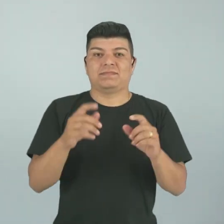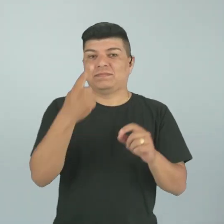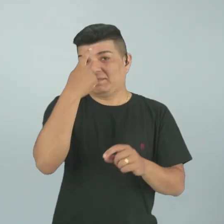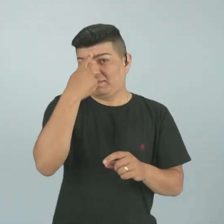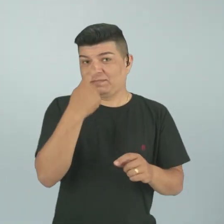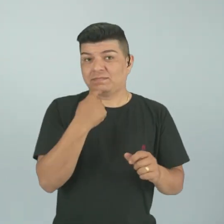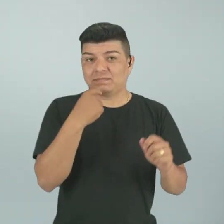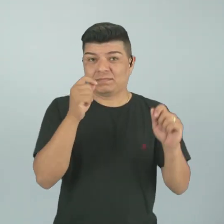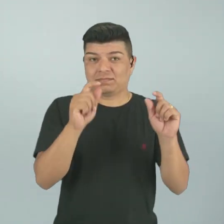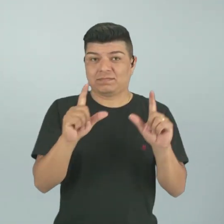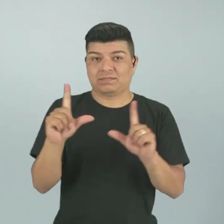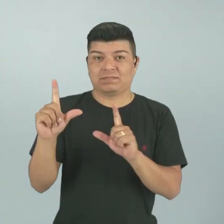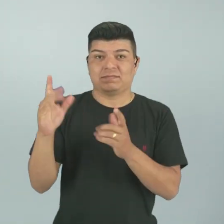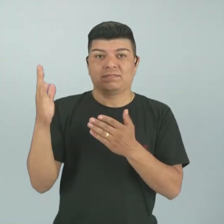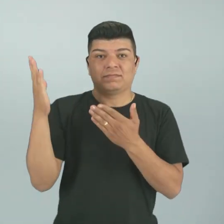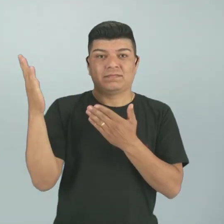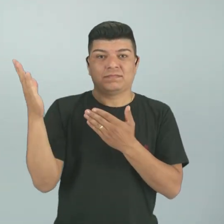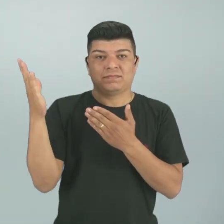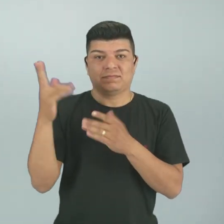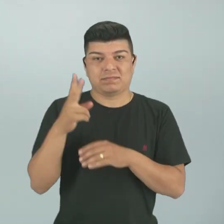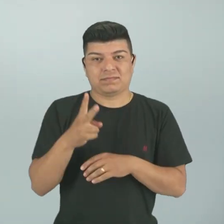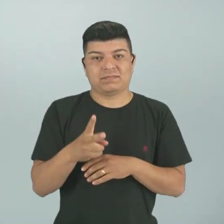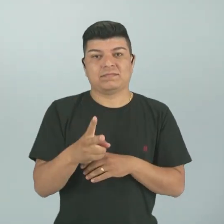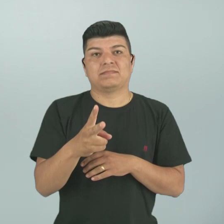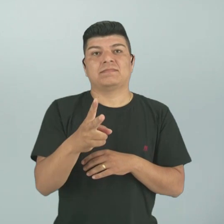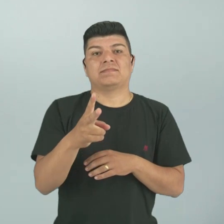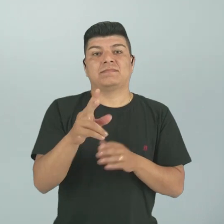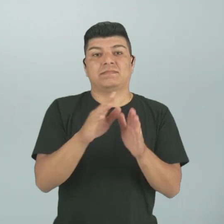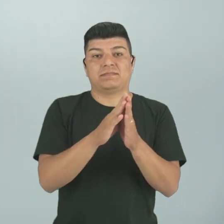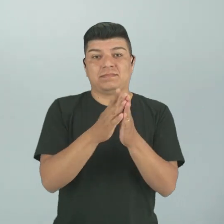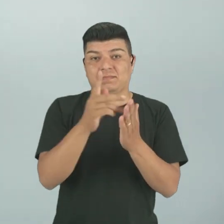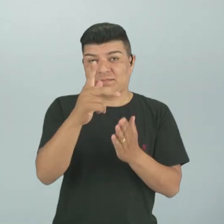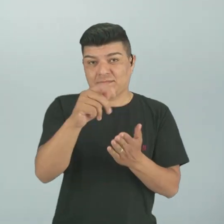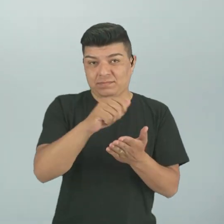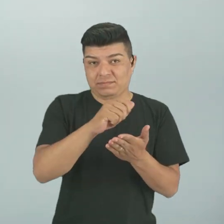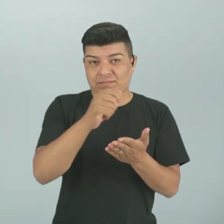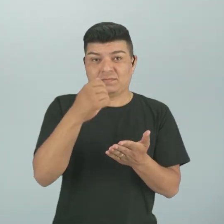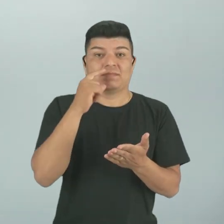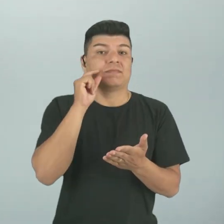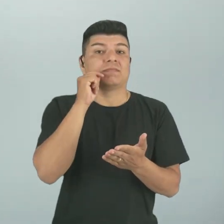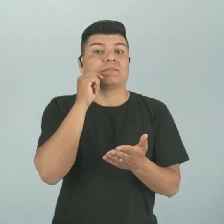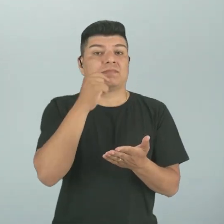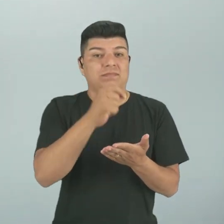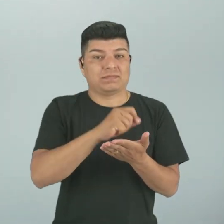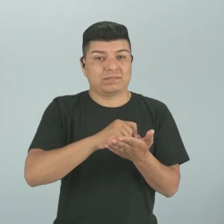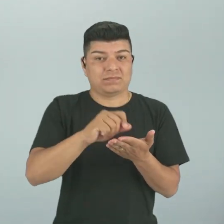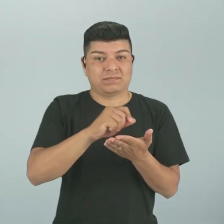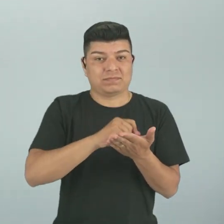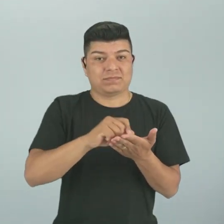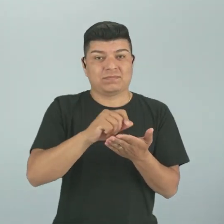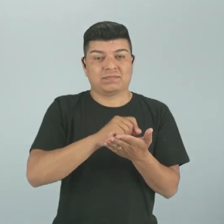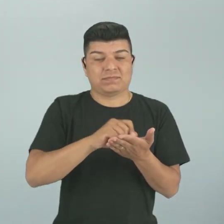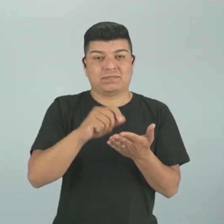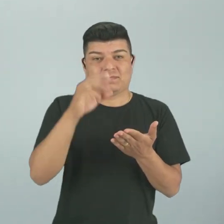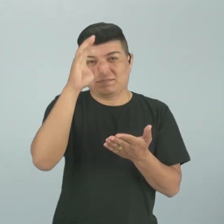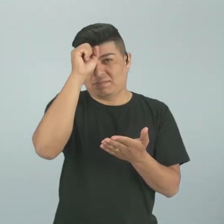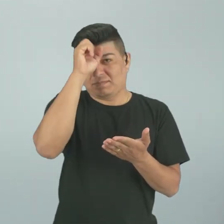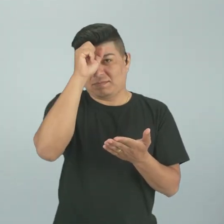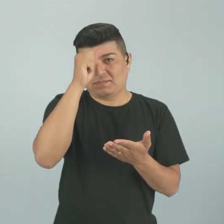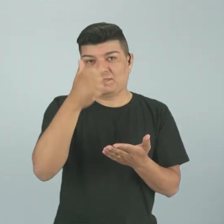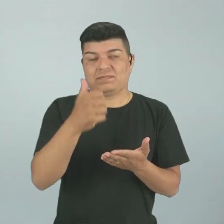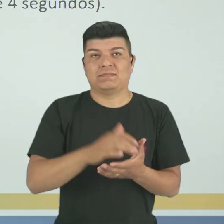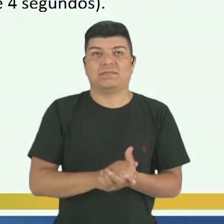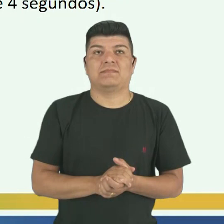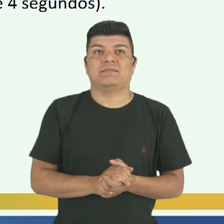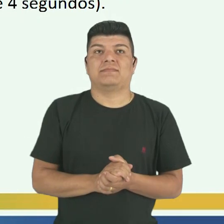vocês, para que vocês possam ir acompanhando. Pega logo o teu caderno, o teu lápis, tá? Senta aí direitinho, vamos aprender, tá?